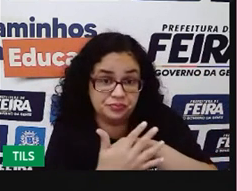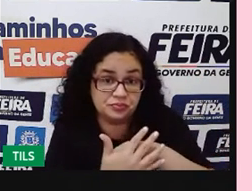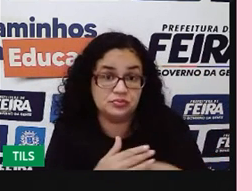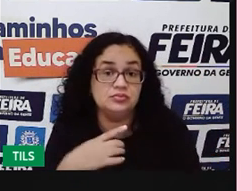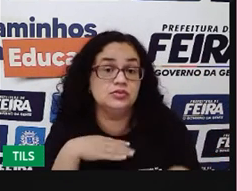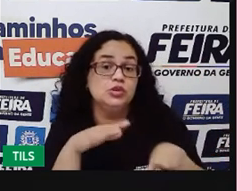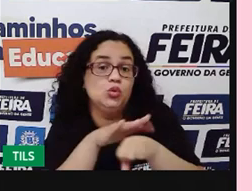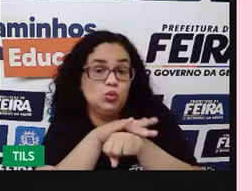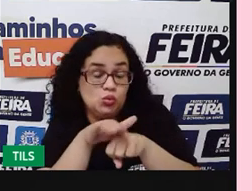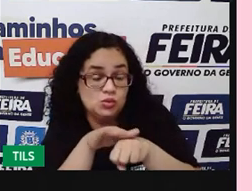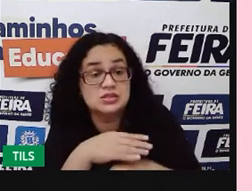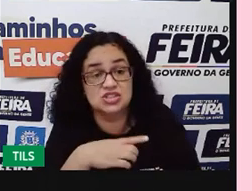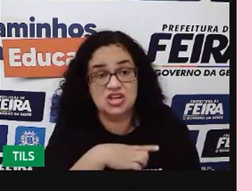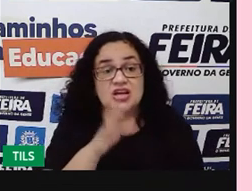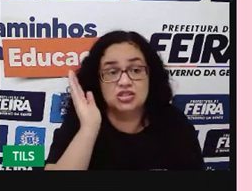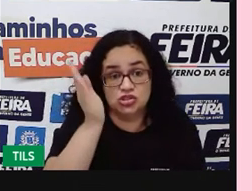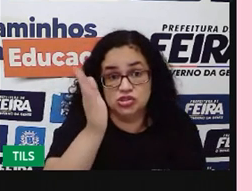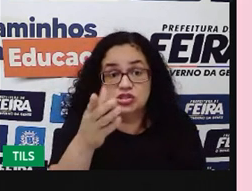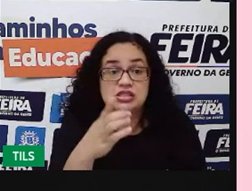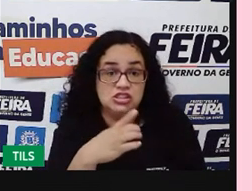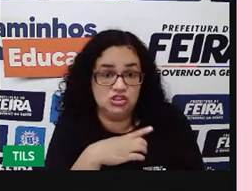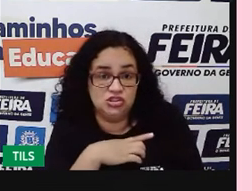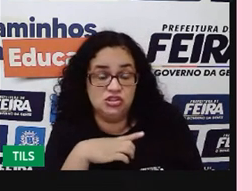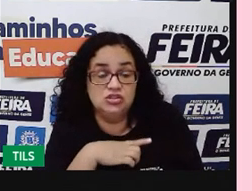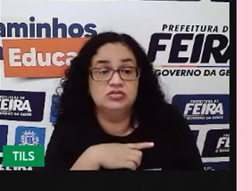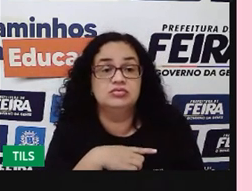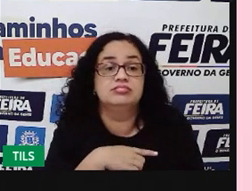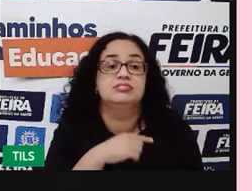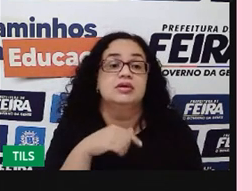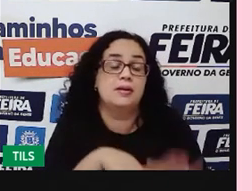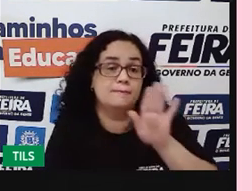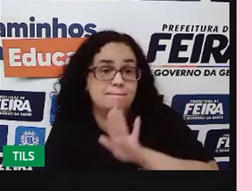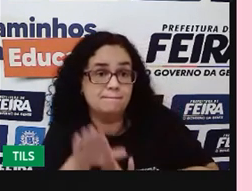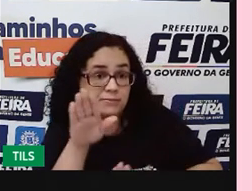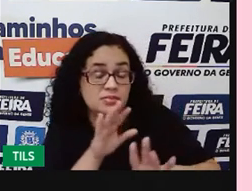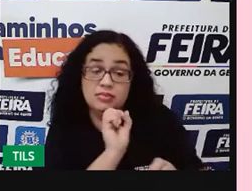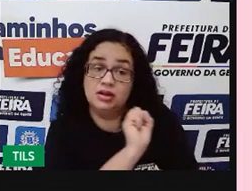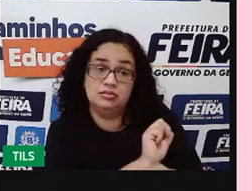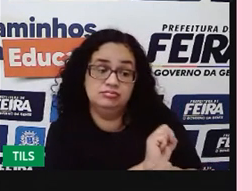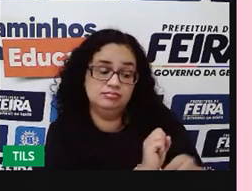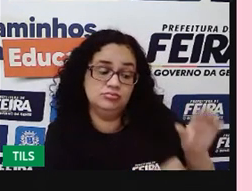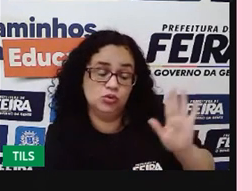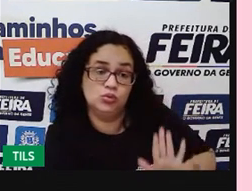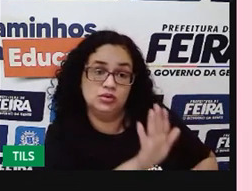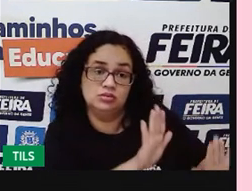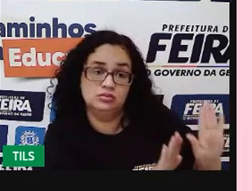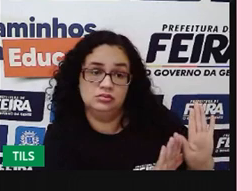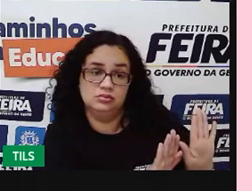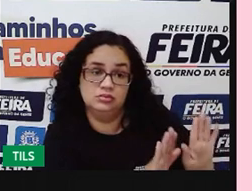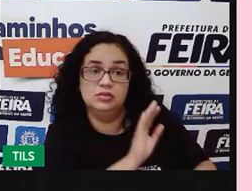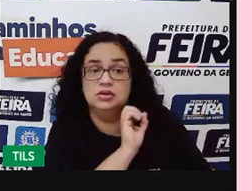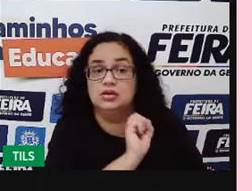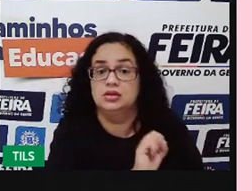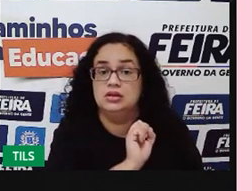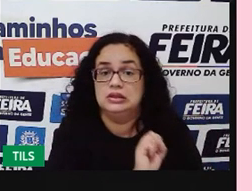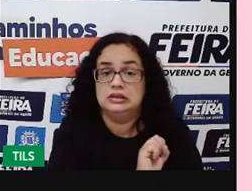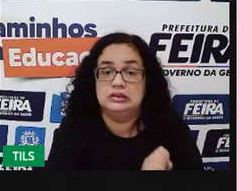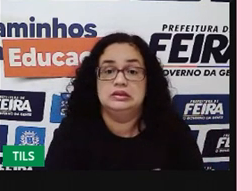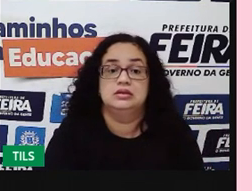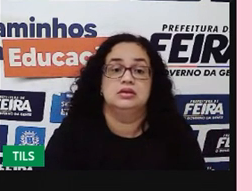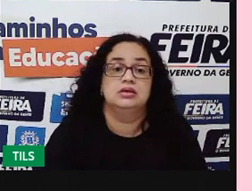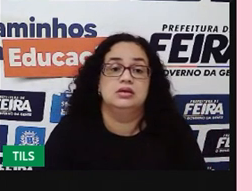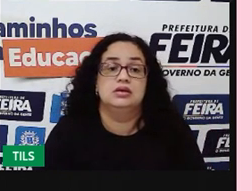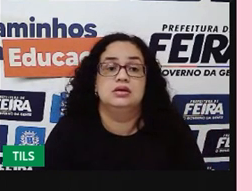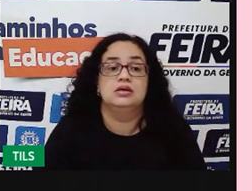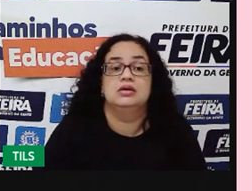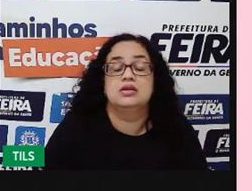doenças pré-existentes foram agravadas e tratamentos foram paralisados. Isso caracteriza uma sindemia.